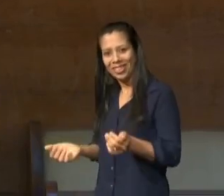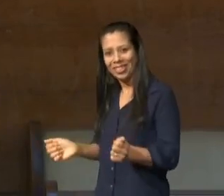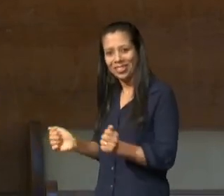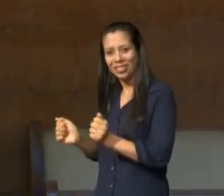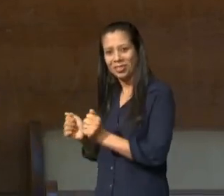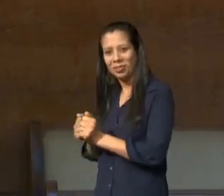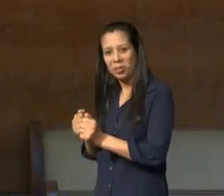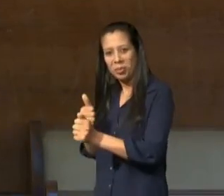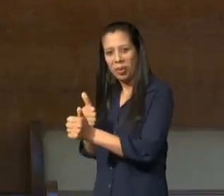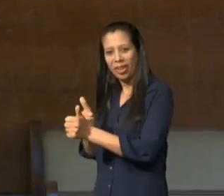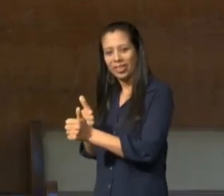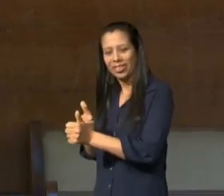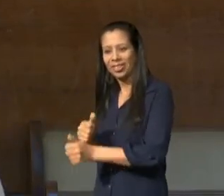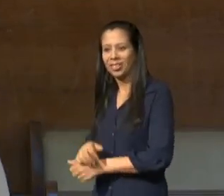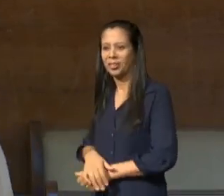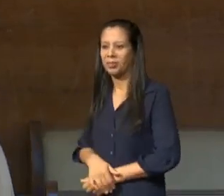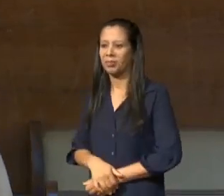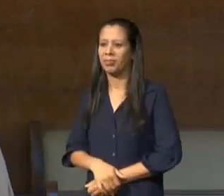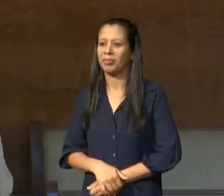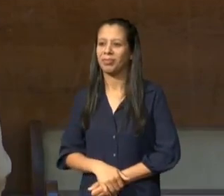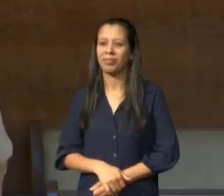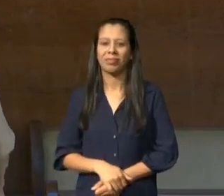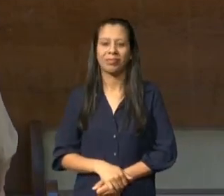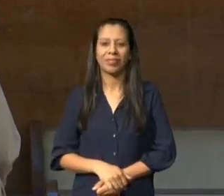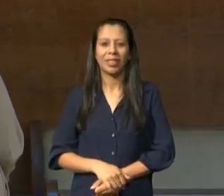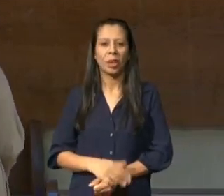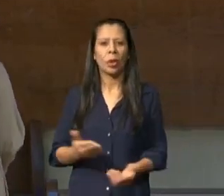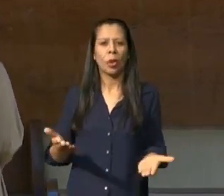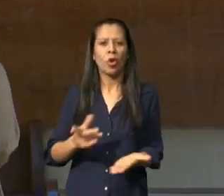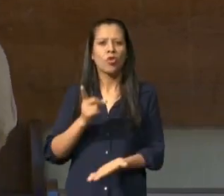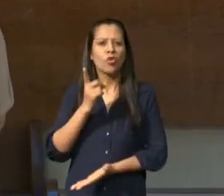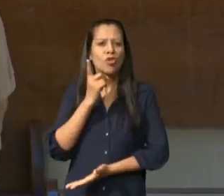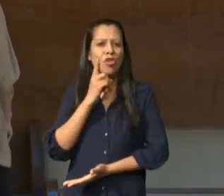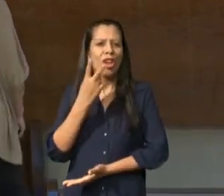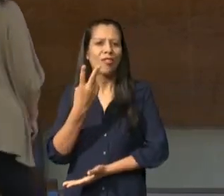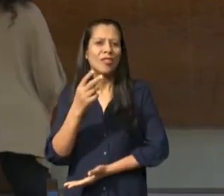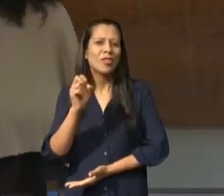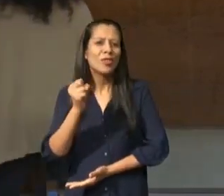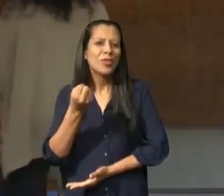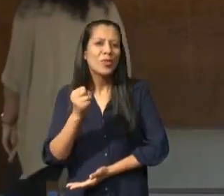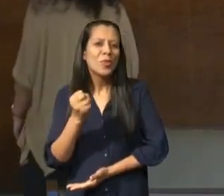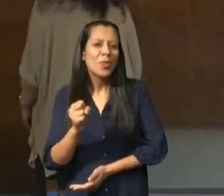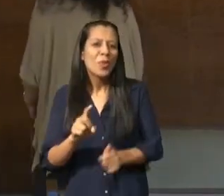hoje é dia 28 de novembro de 2020